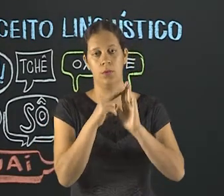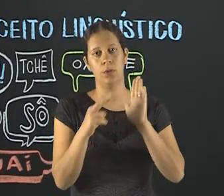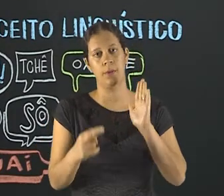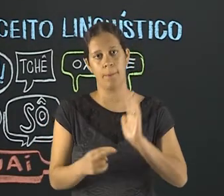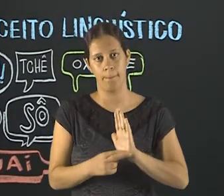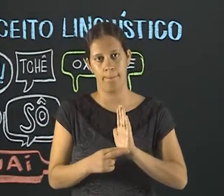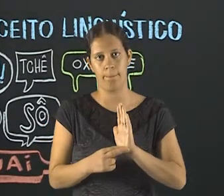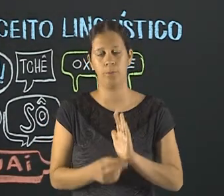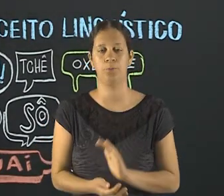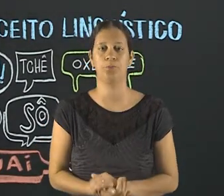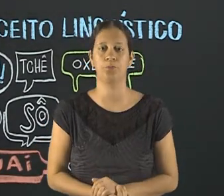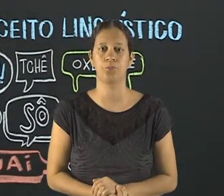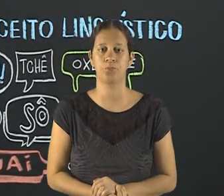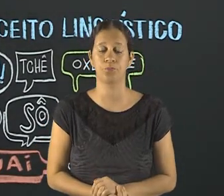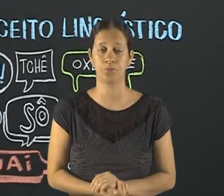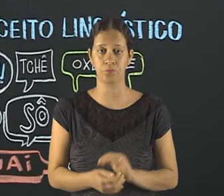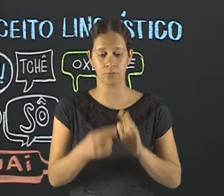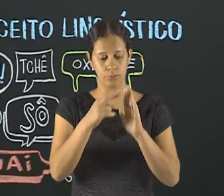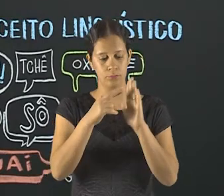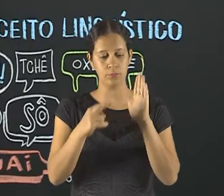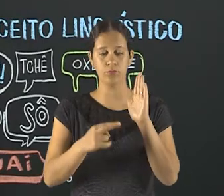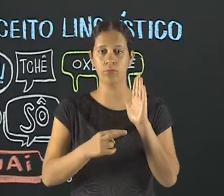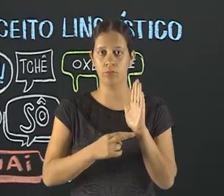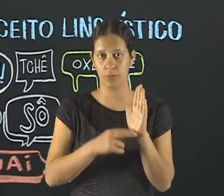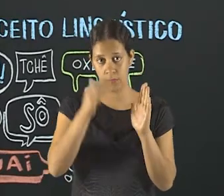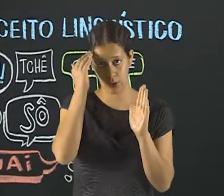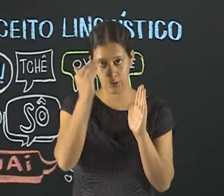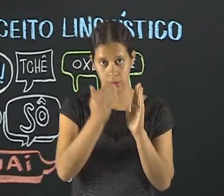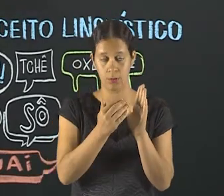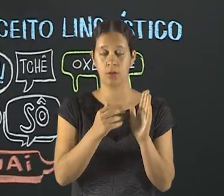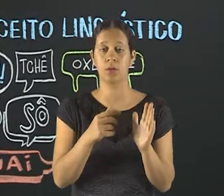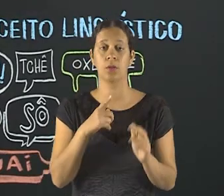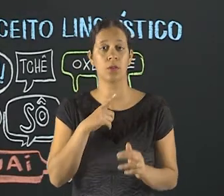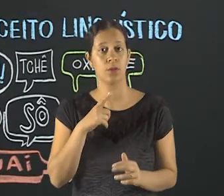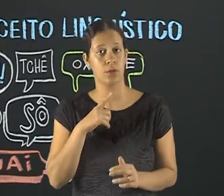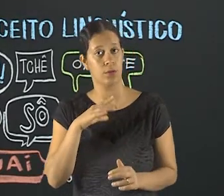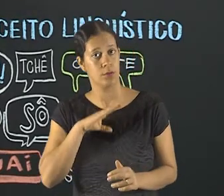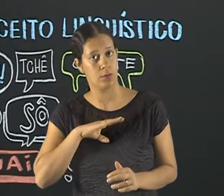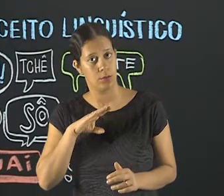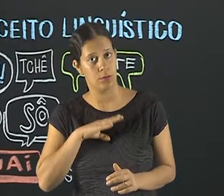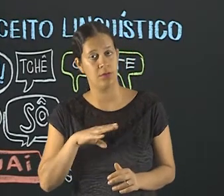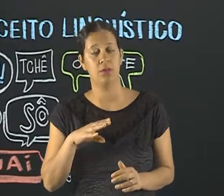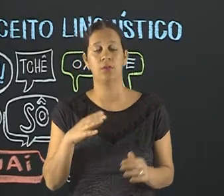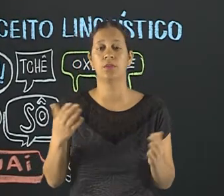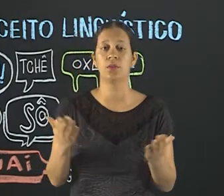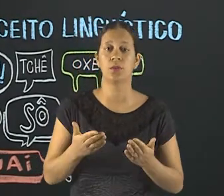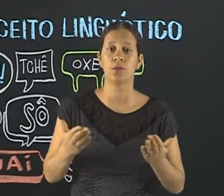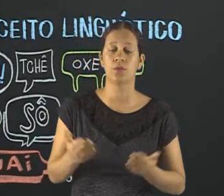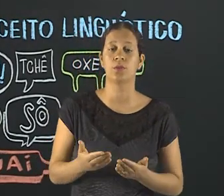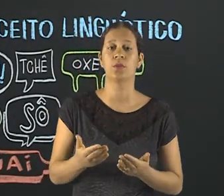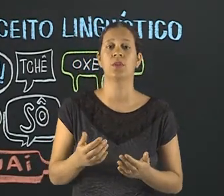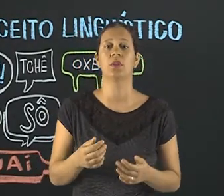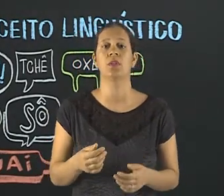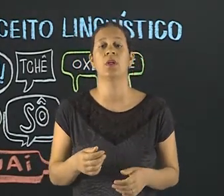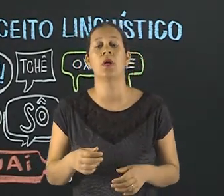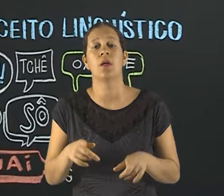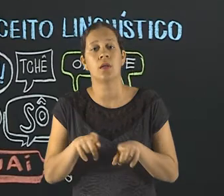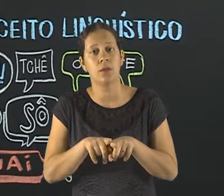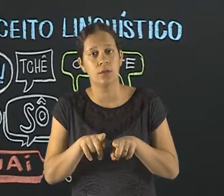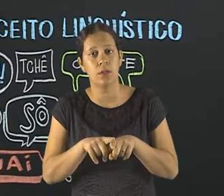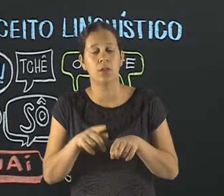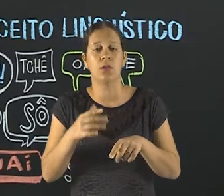normas. Essa norma padrão vai se manifestando e a gente percebe também que existem variações situacionais do campo da